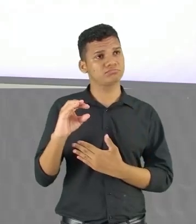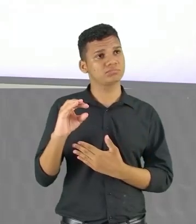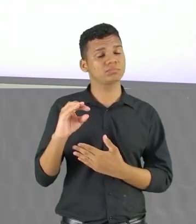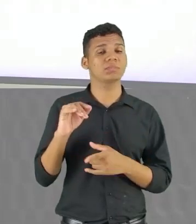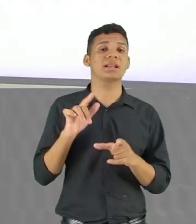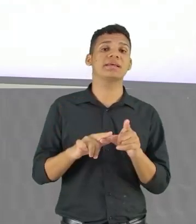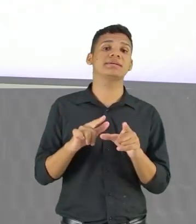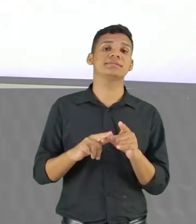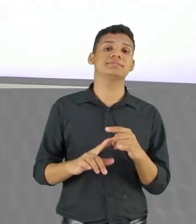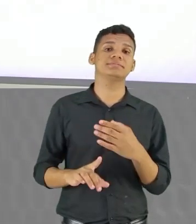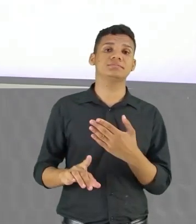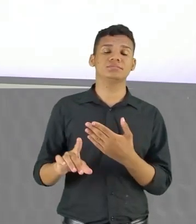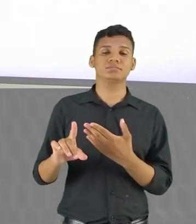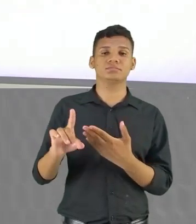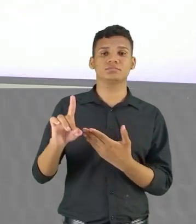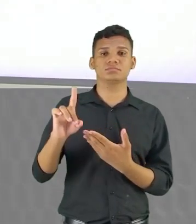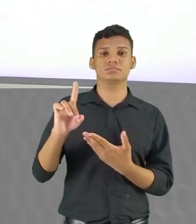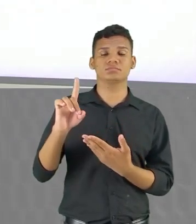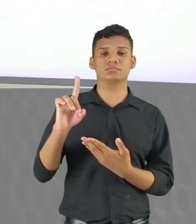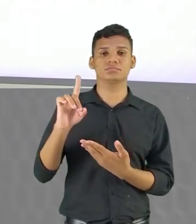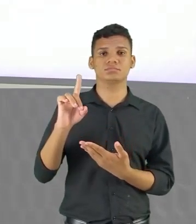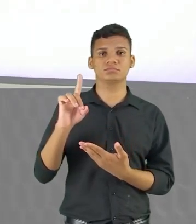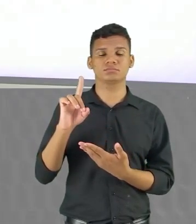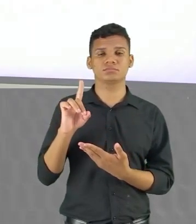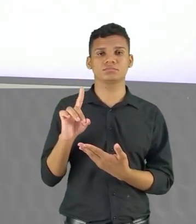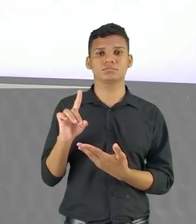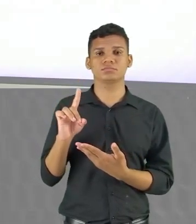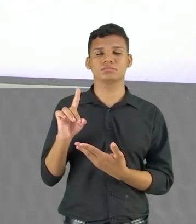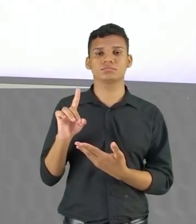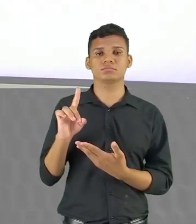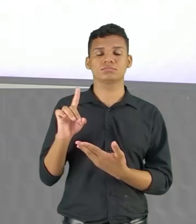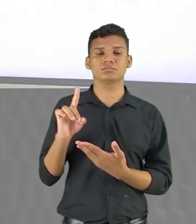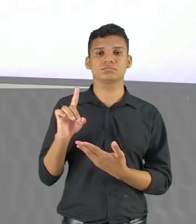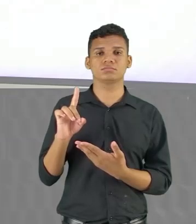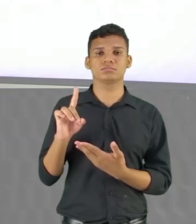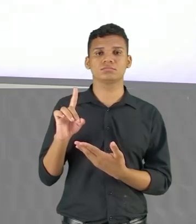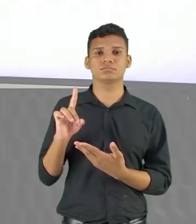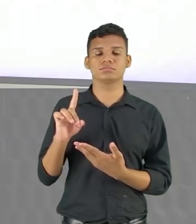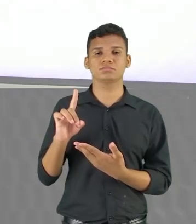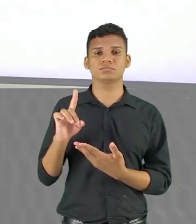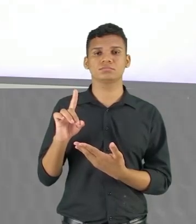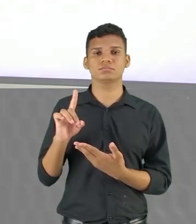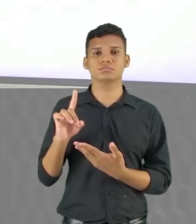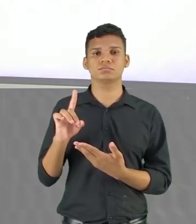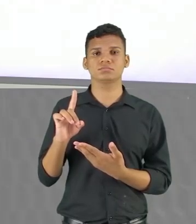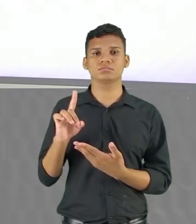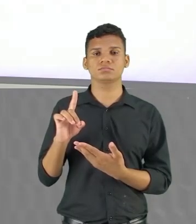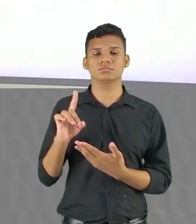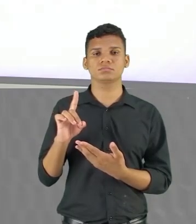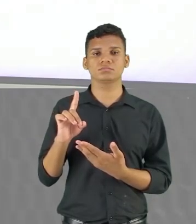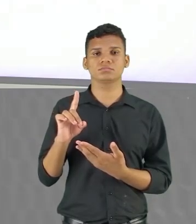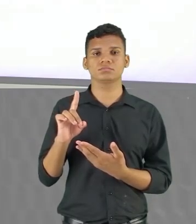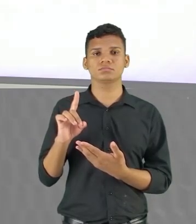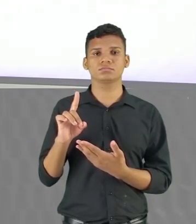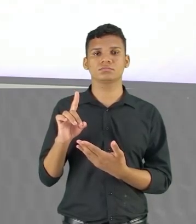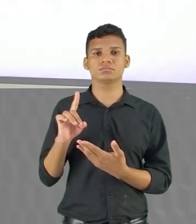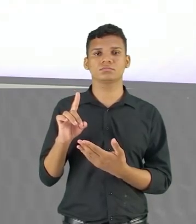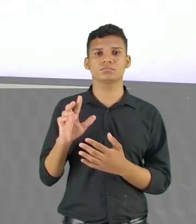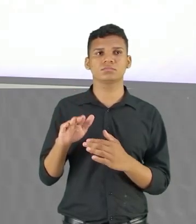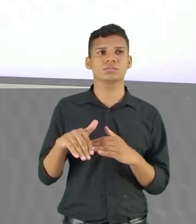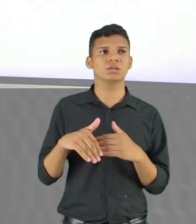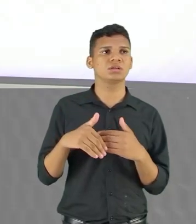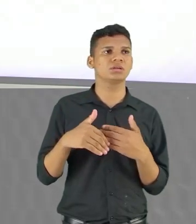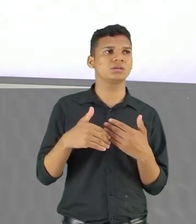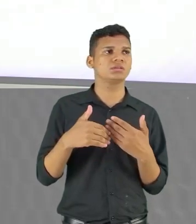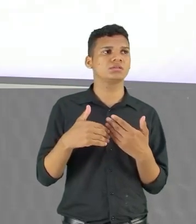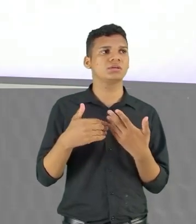Alternativa D Frustração Causada pela vontade De retorno Ao passado A ideia